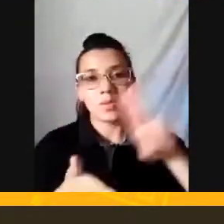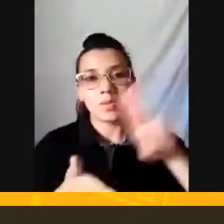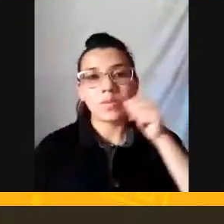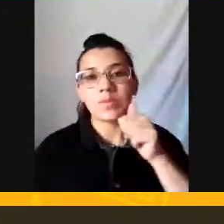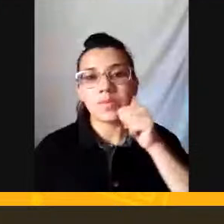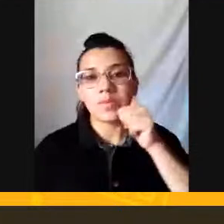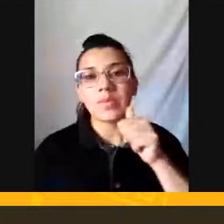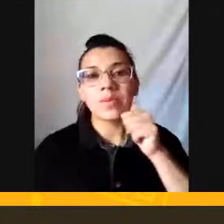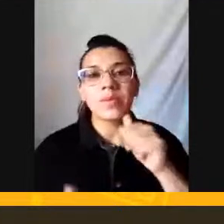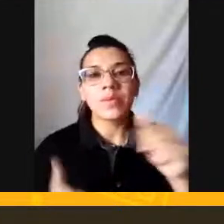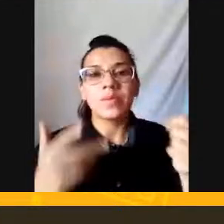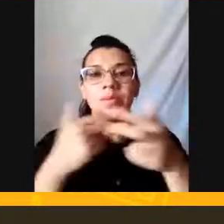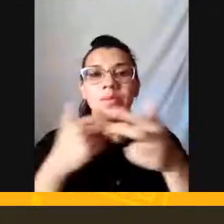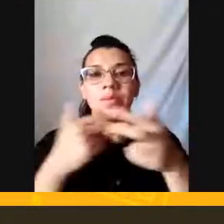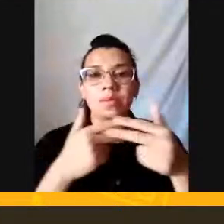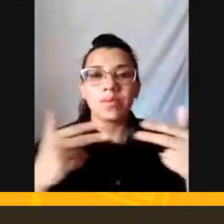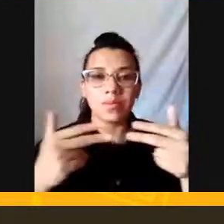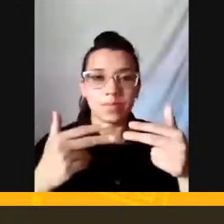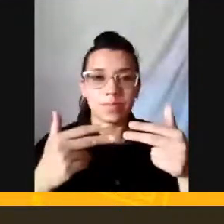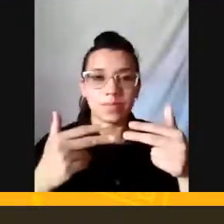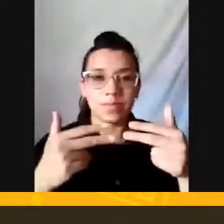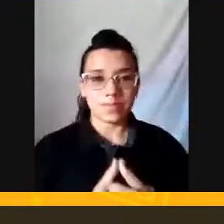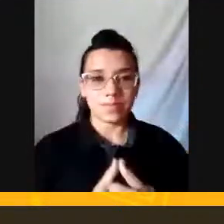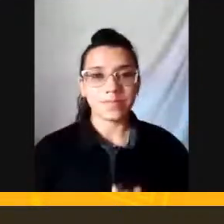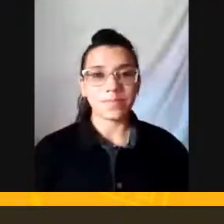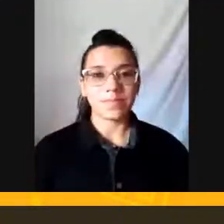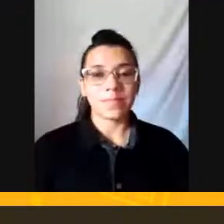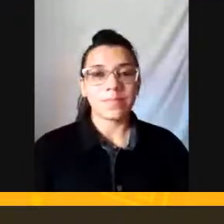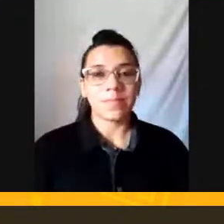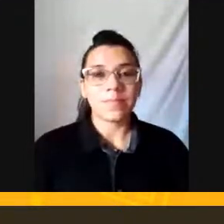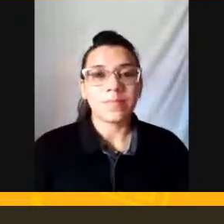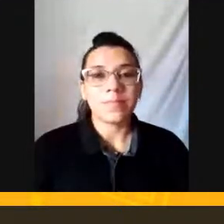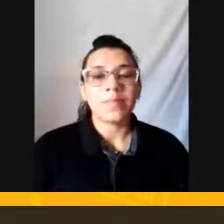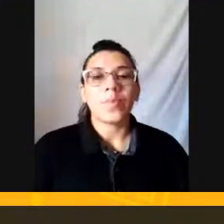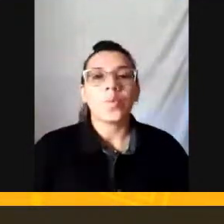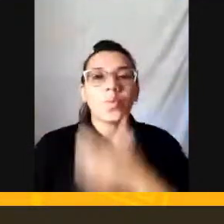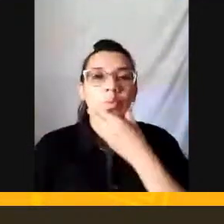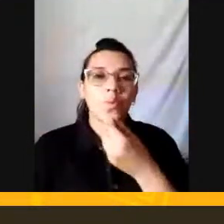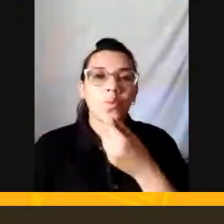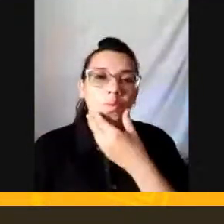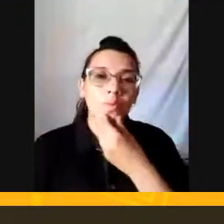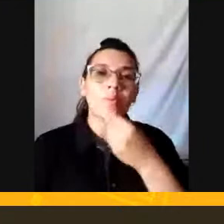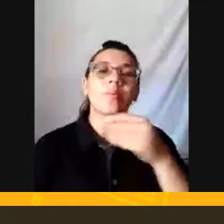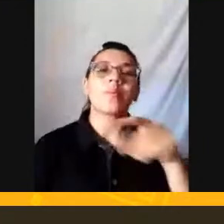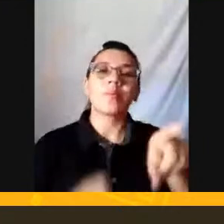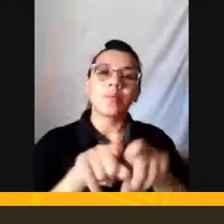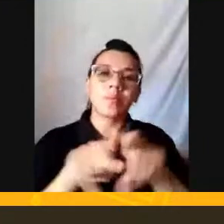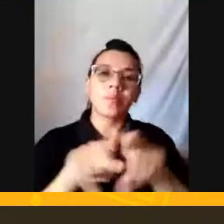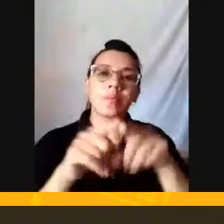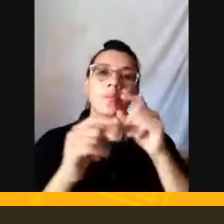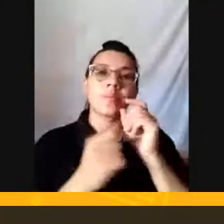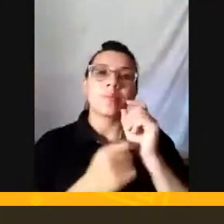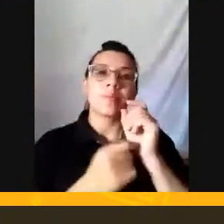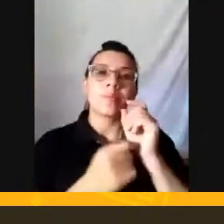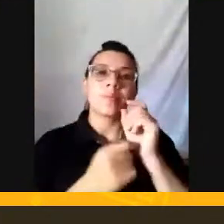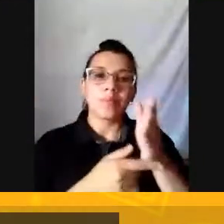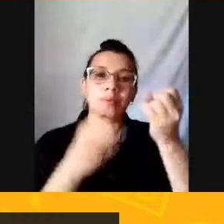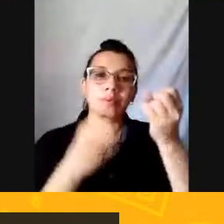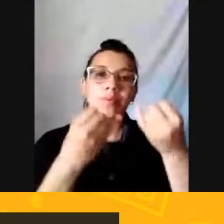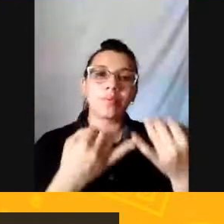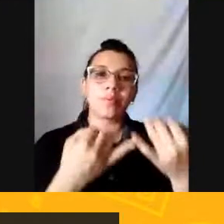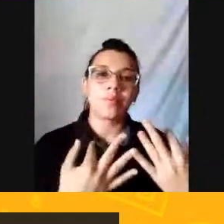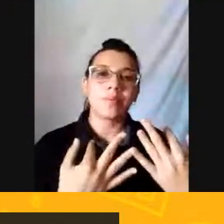Aldaleia José Valdo A já falou A Cris Aguiar Ana Paula Ana Paula Vou